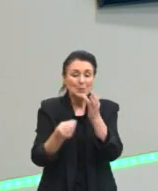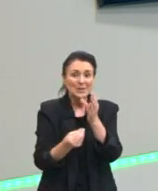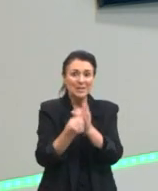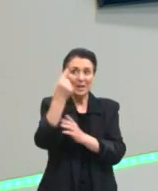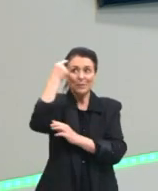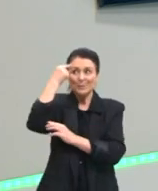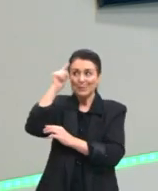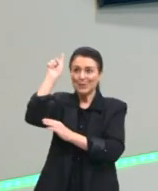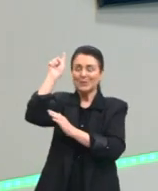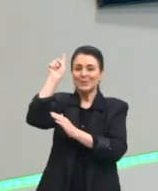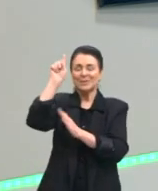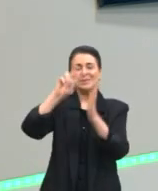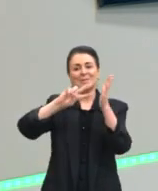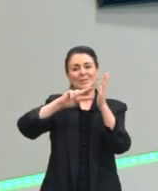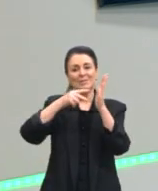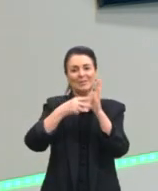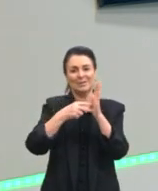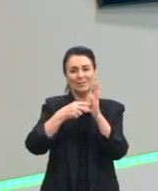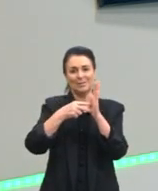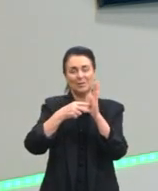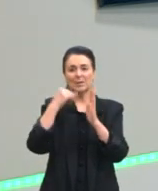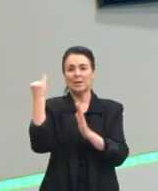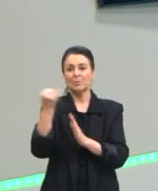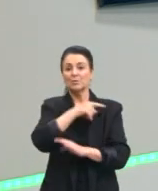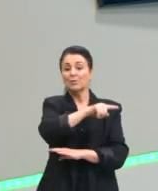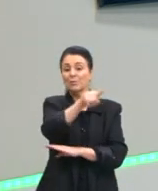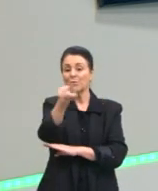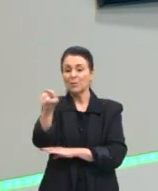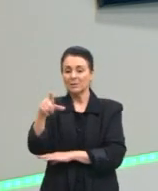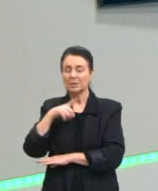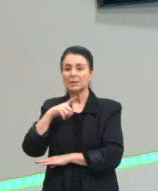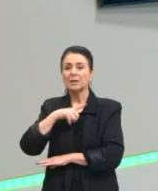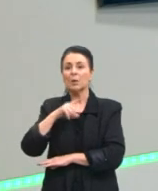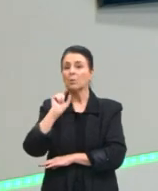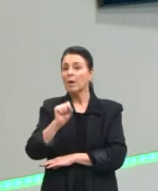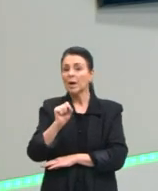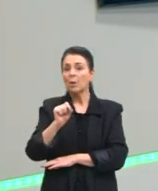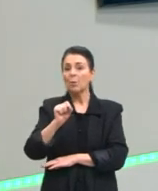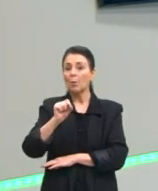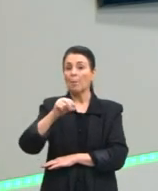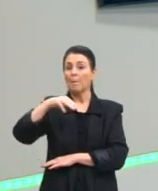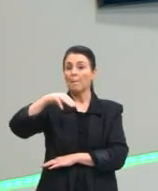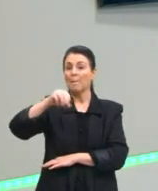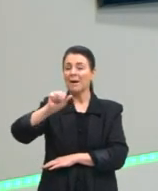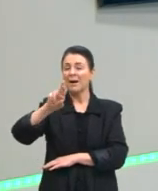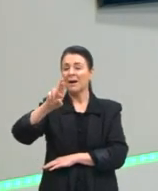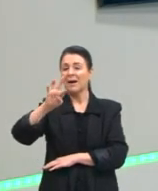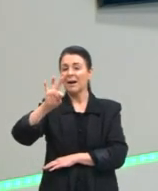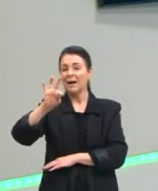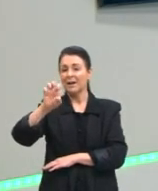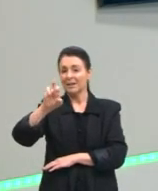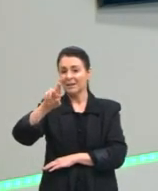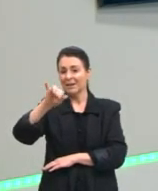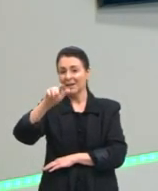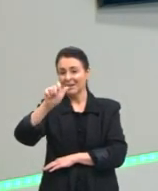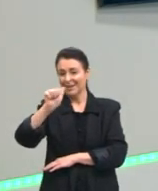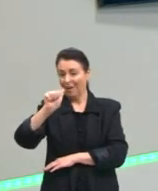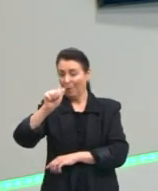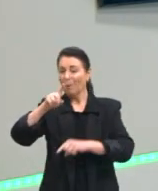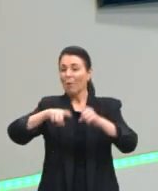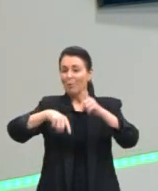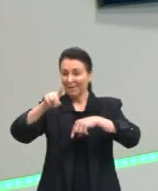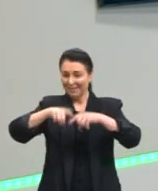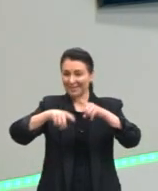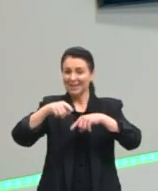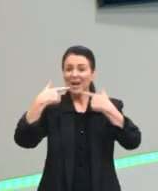da minha mensagem. Então, é importante que vocês tenham material linguístico. Vai ser tarefa de vocês daqui para